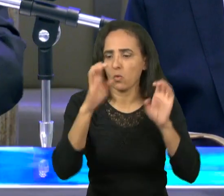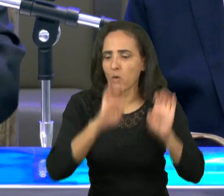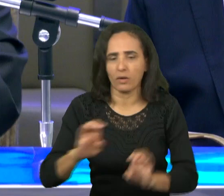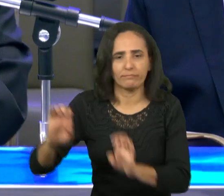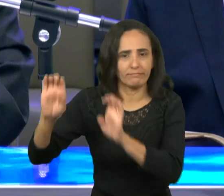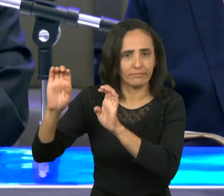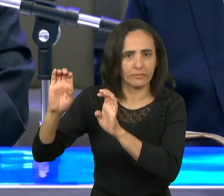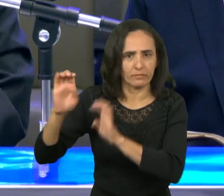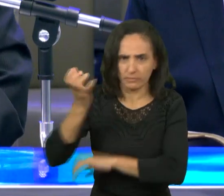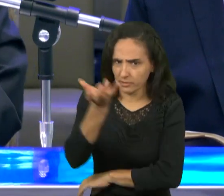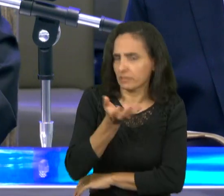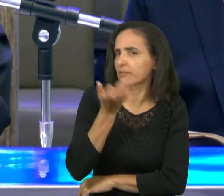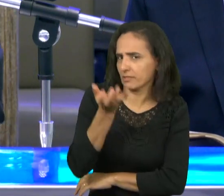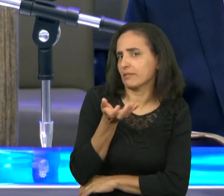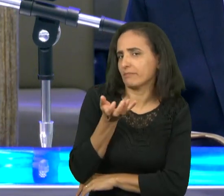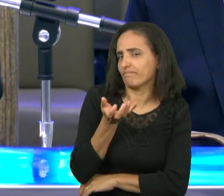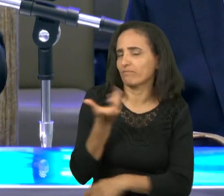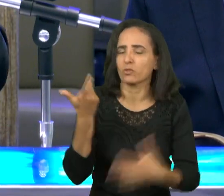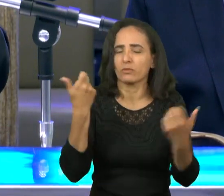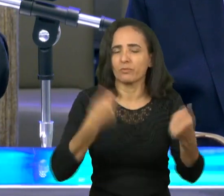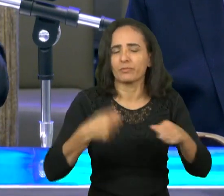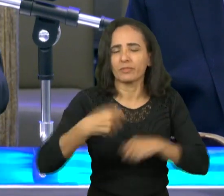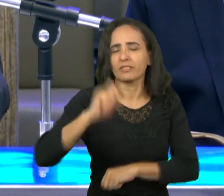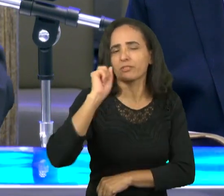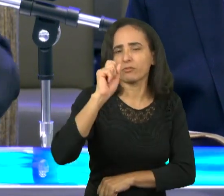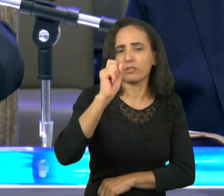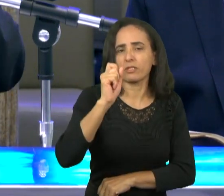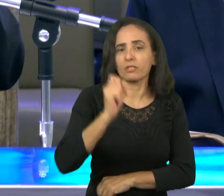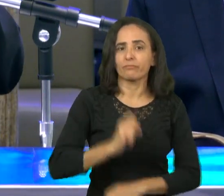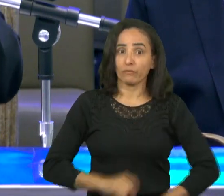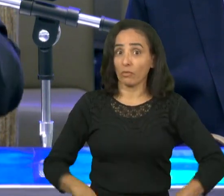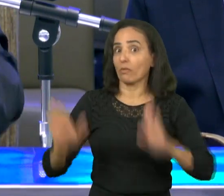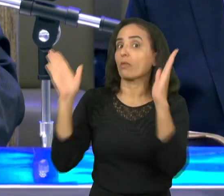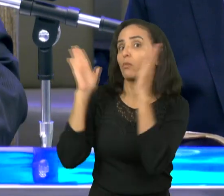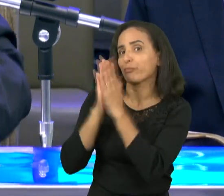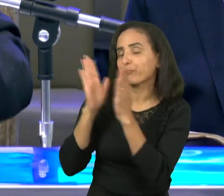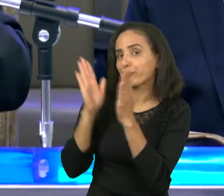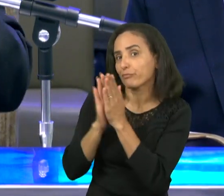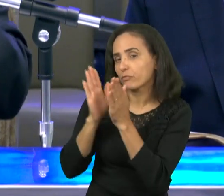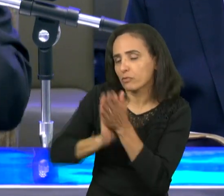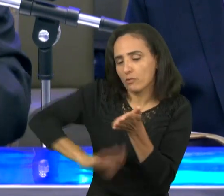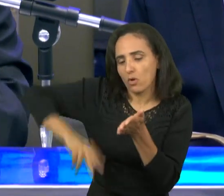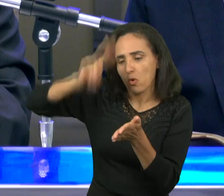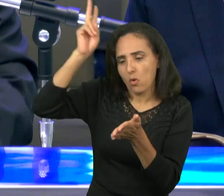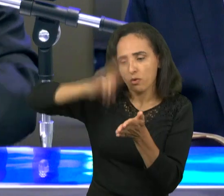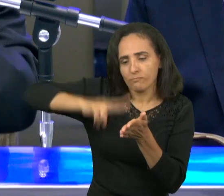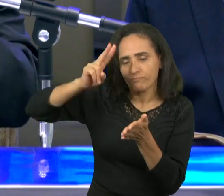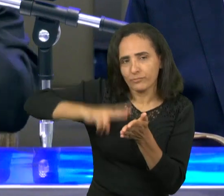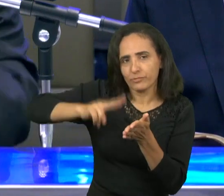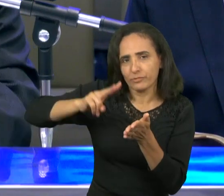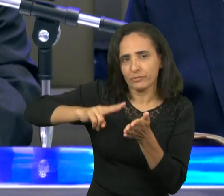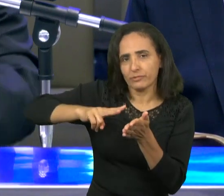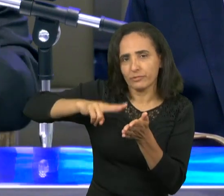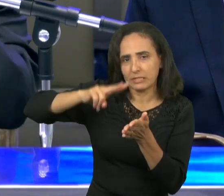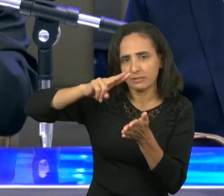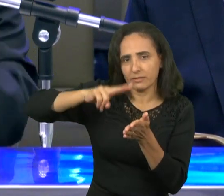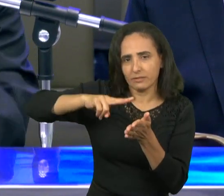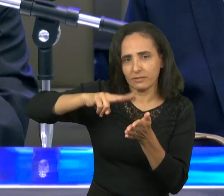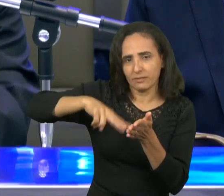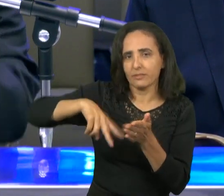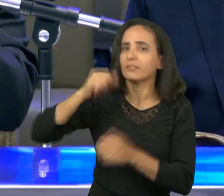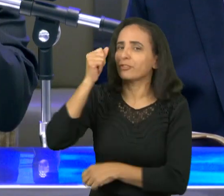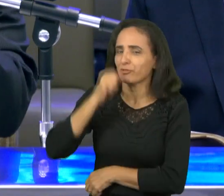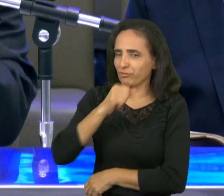Deus tem que procurar agradar a Deus em todos os momentos da